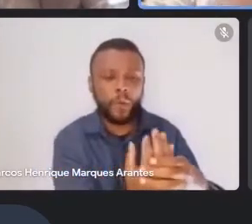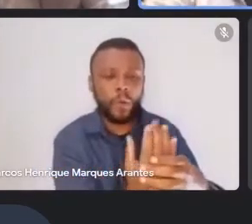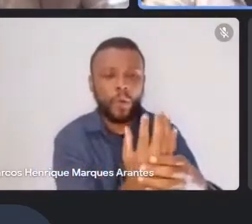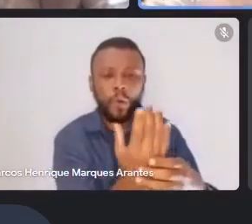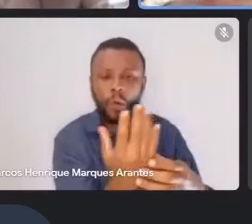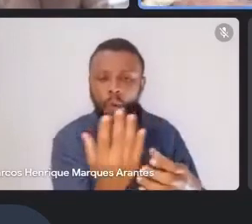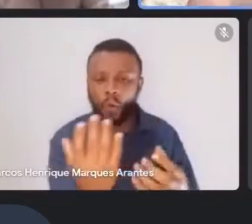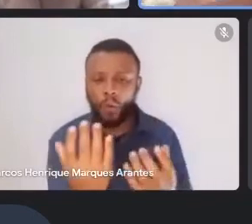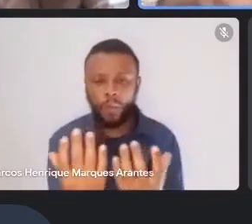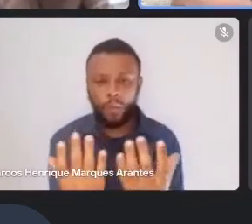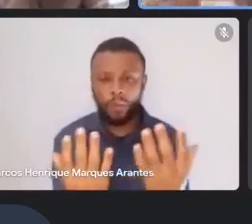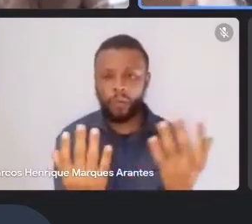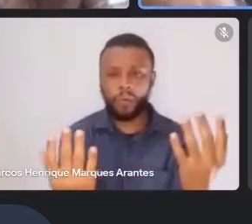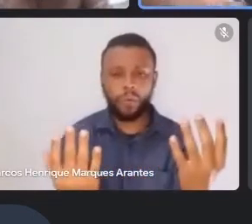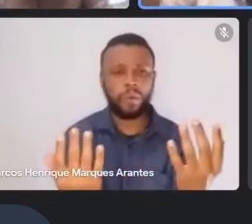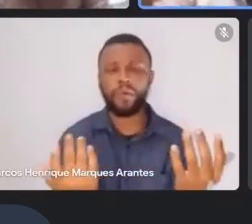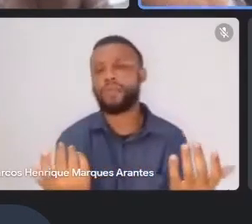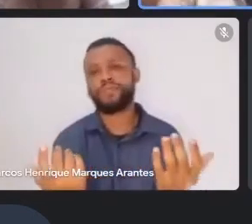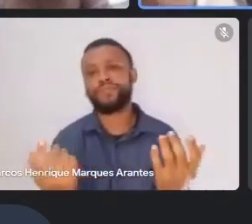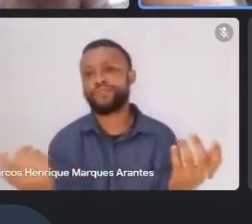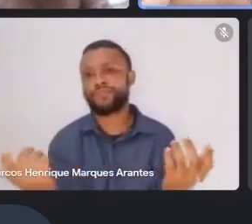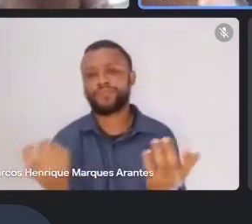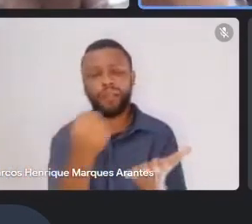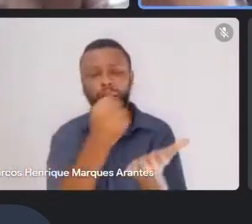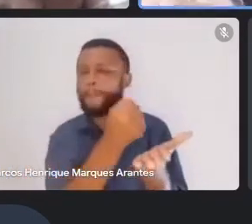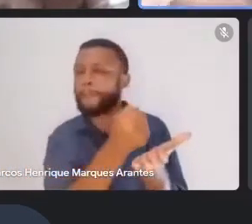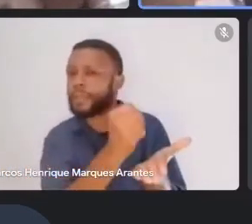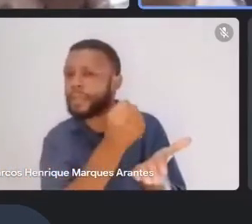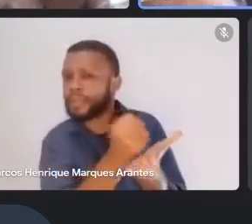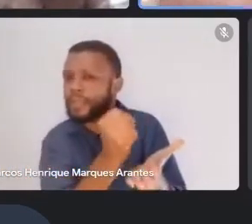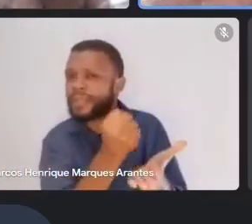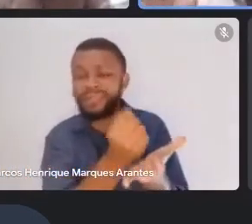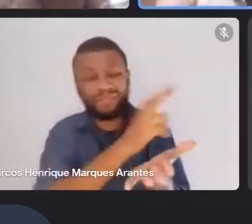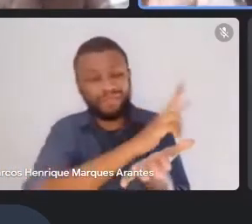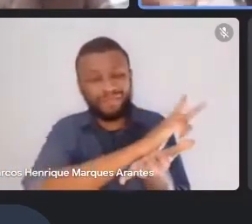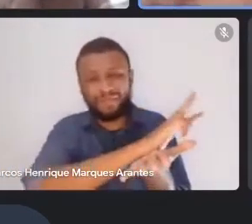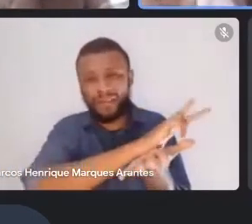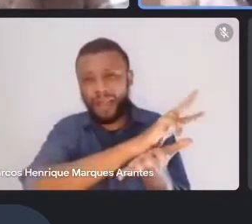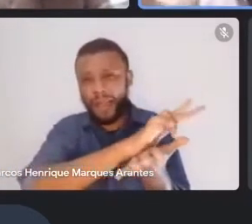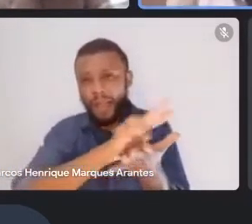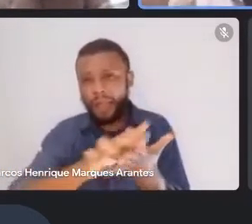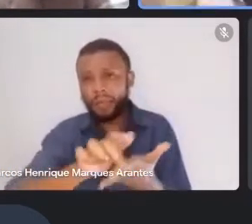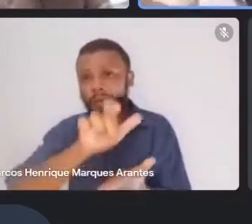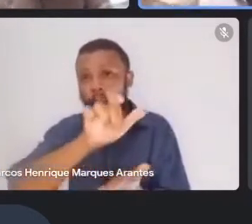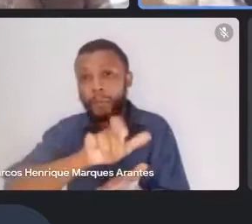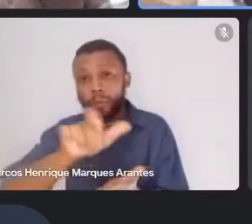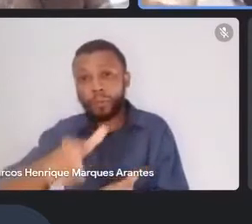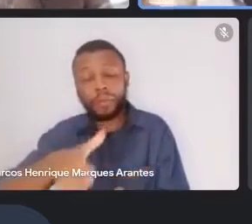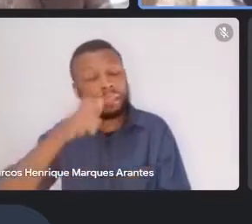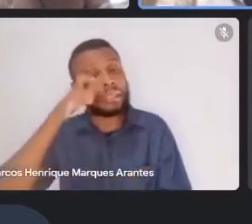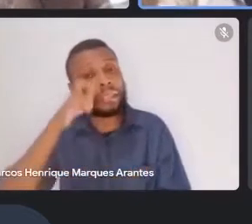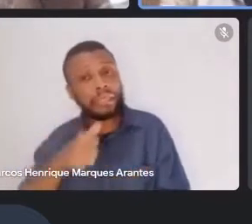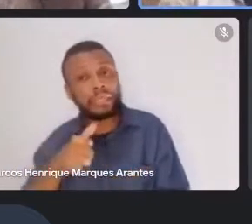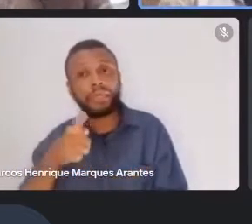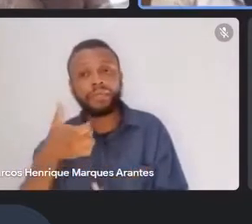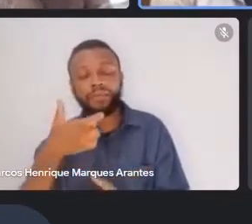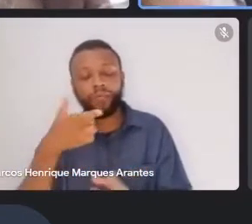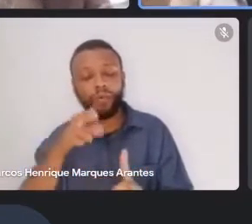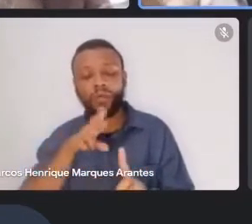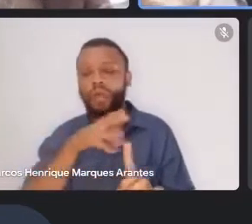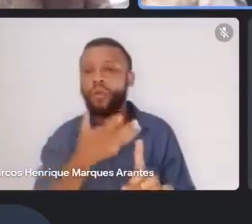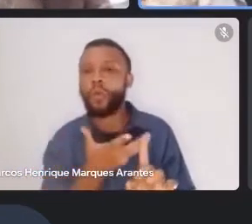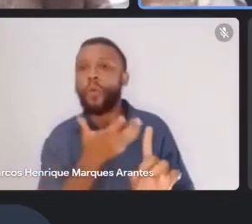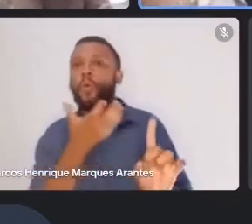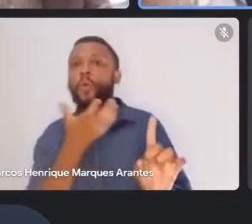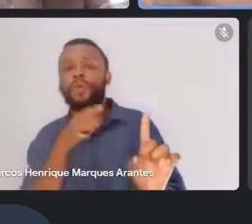e tal. Enfim, então, eram várias pessoas interessantes que iam aparecendo, uma galeria de pessoas